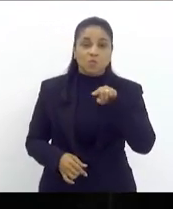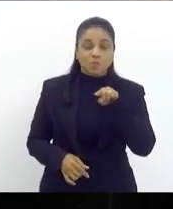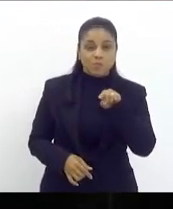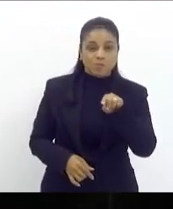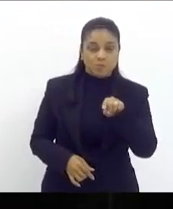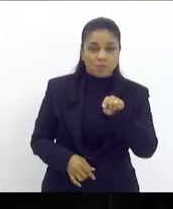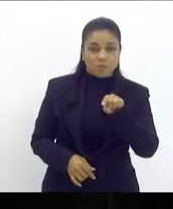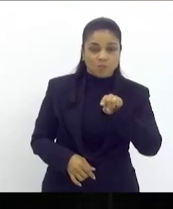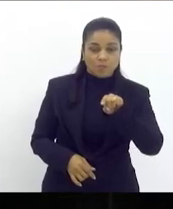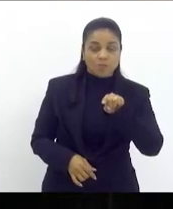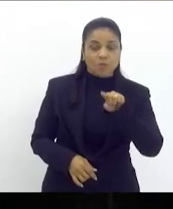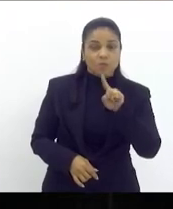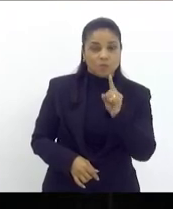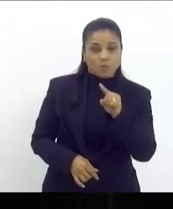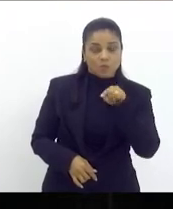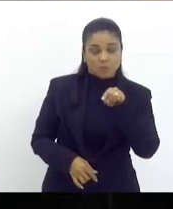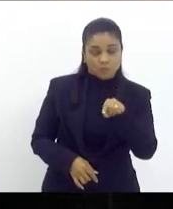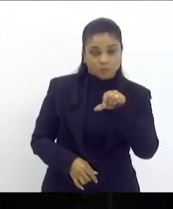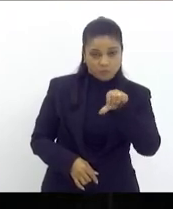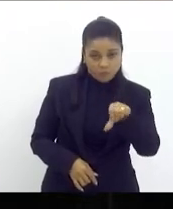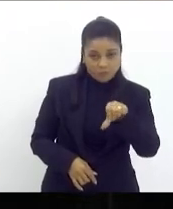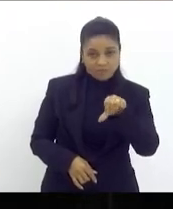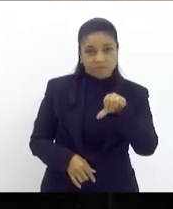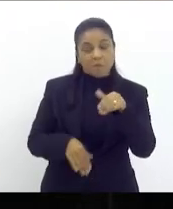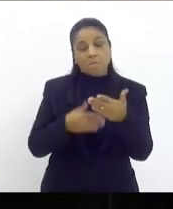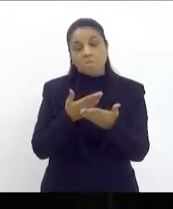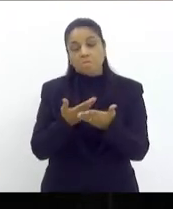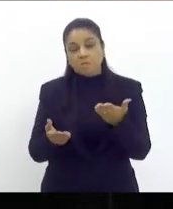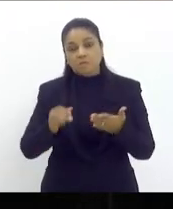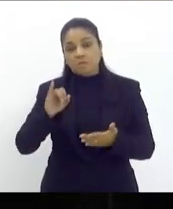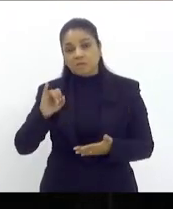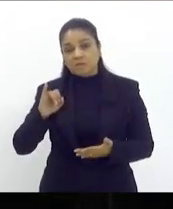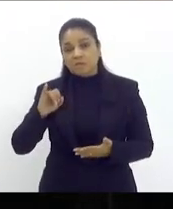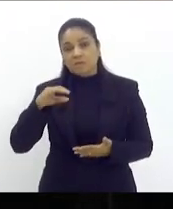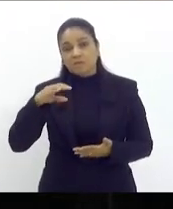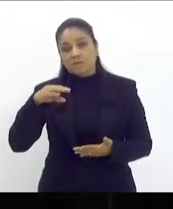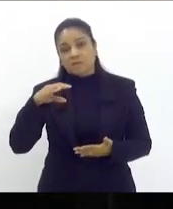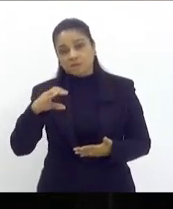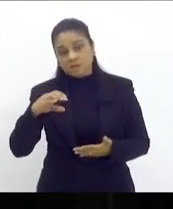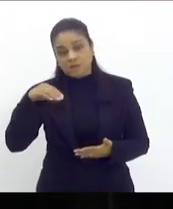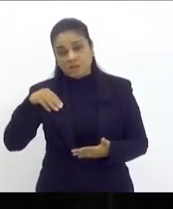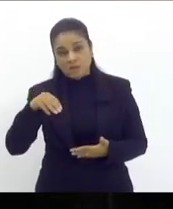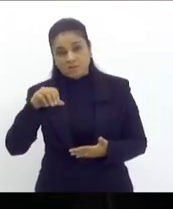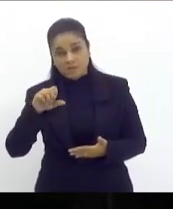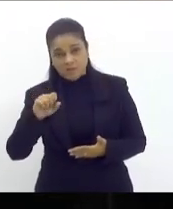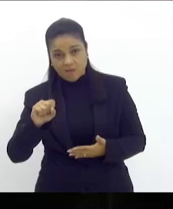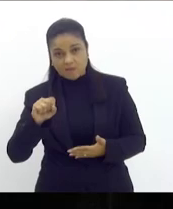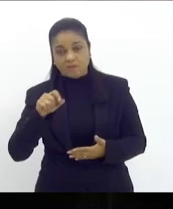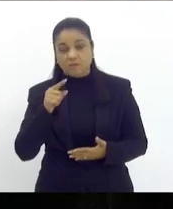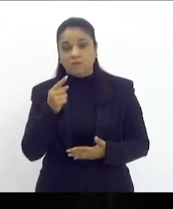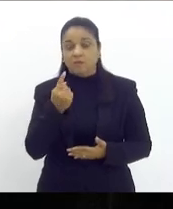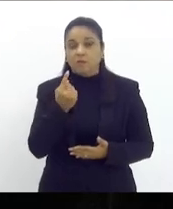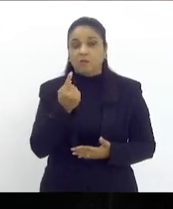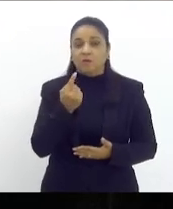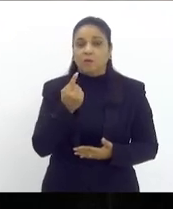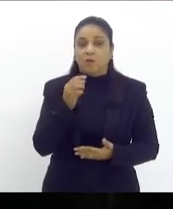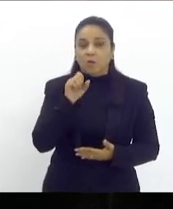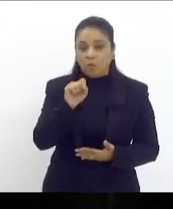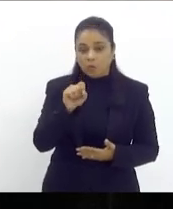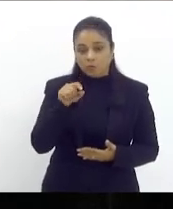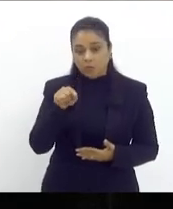perderemos esse ano de ICMS 8,2 bilhões de reais